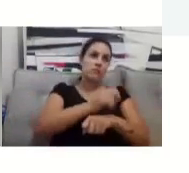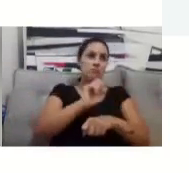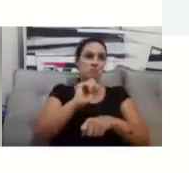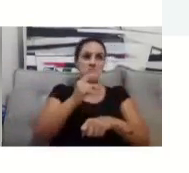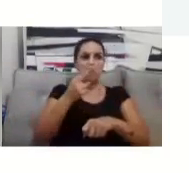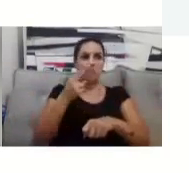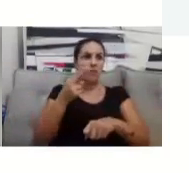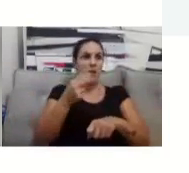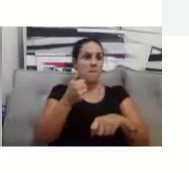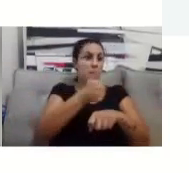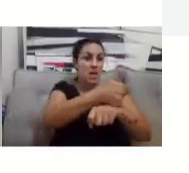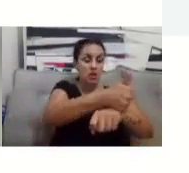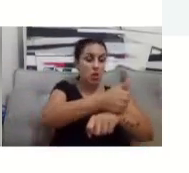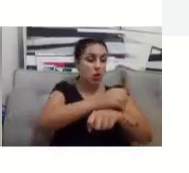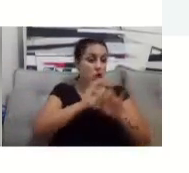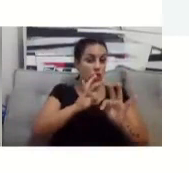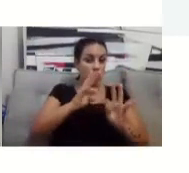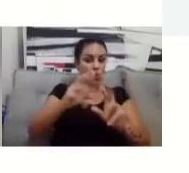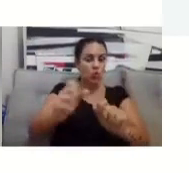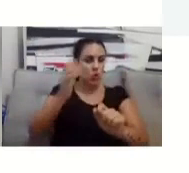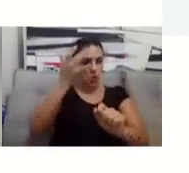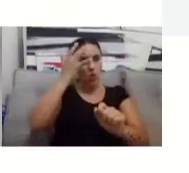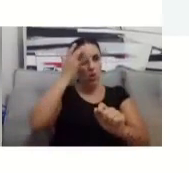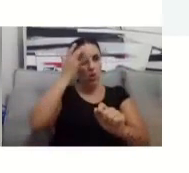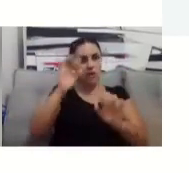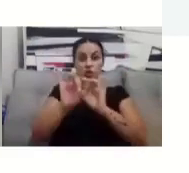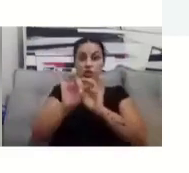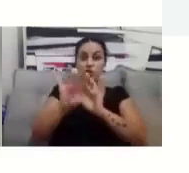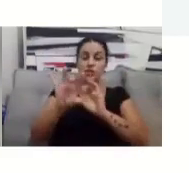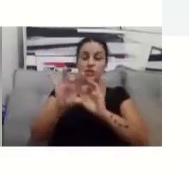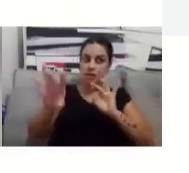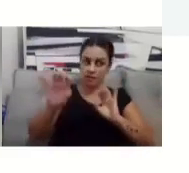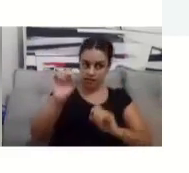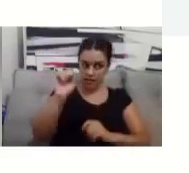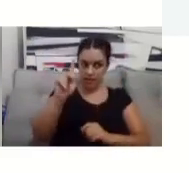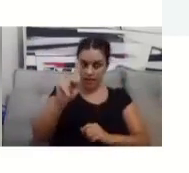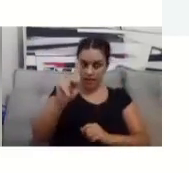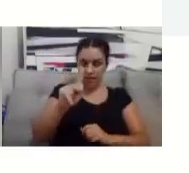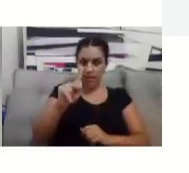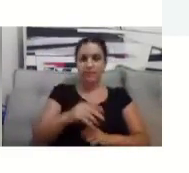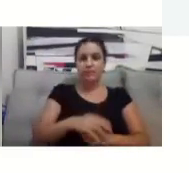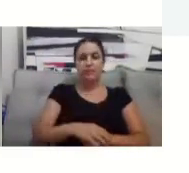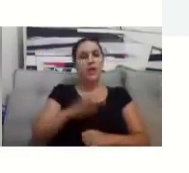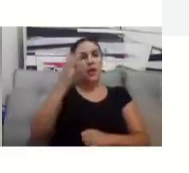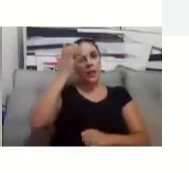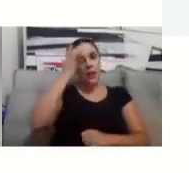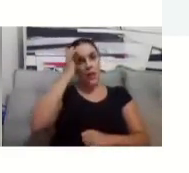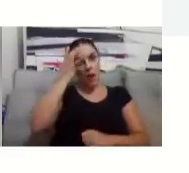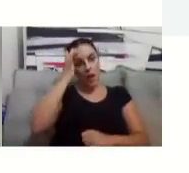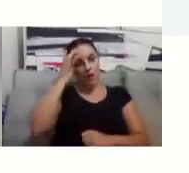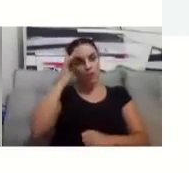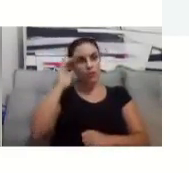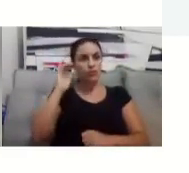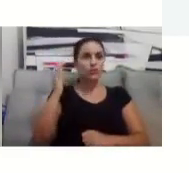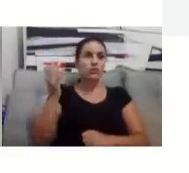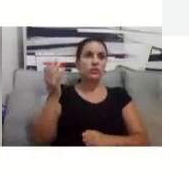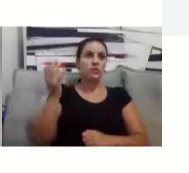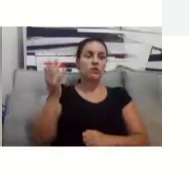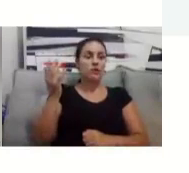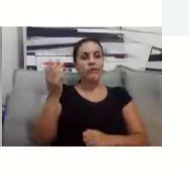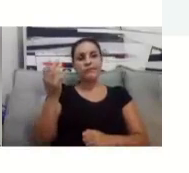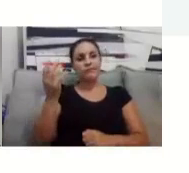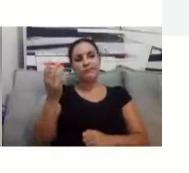não é um ano e meio tendo que vir ao Cefó uma vez na semana, é um ano, ou serão seis meses, ou um ano, ninguém sabe, mas